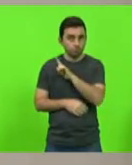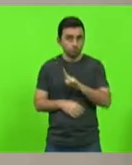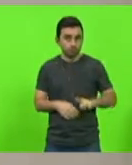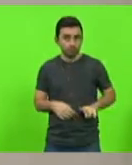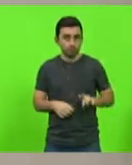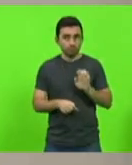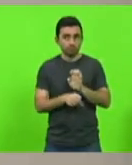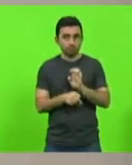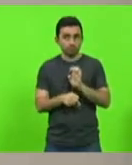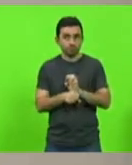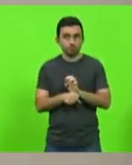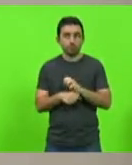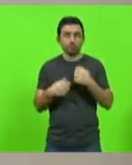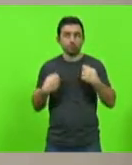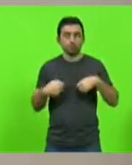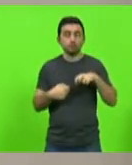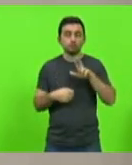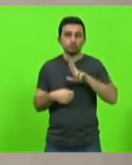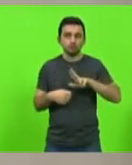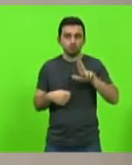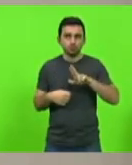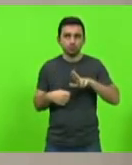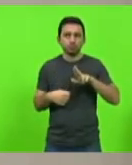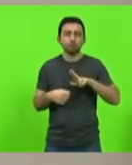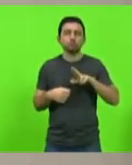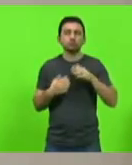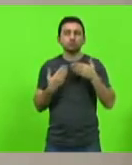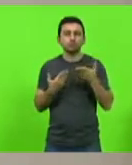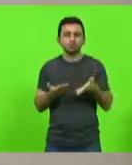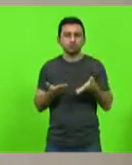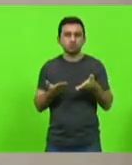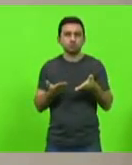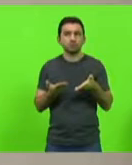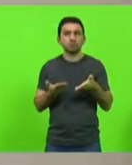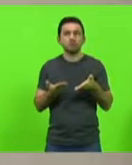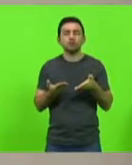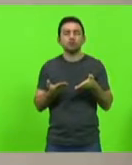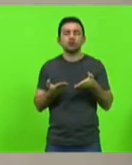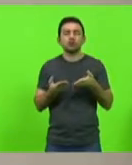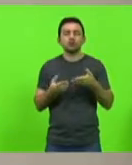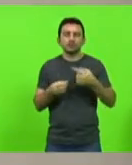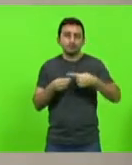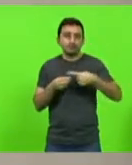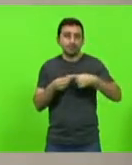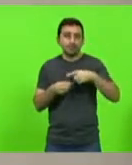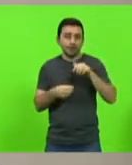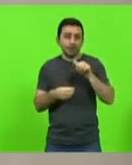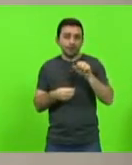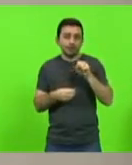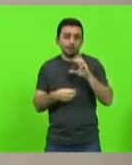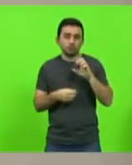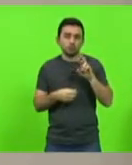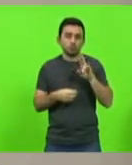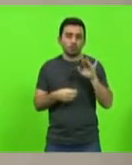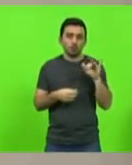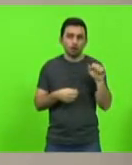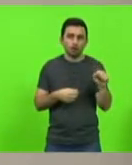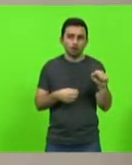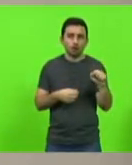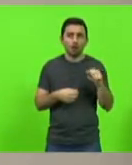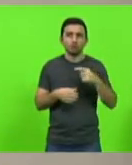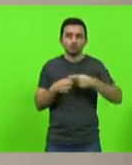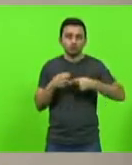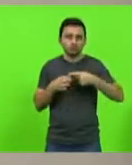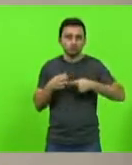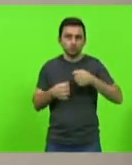autoriza a sessão de uso de imóveis no município de Ascurra, com pareceres favoráveis das comissões de Constituição e Justiça, Comissão de Finanças e